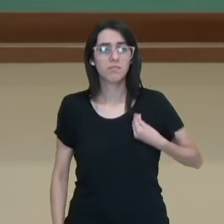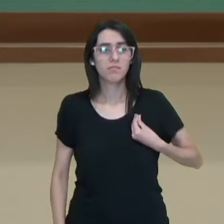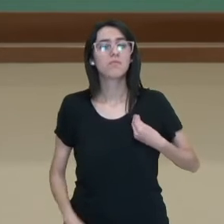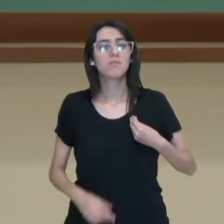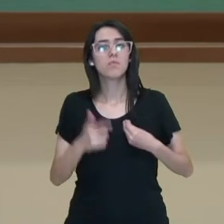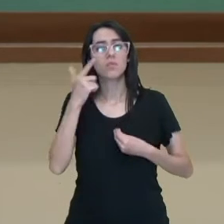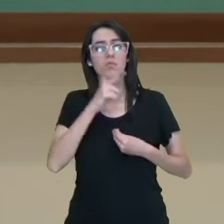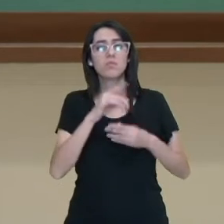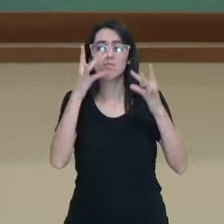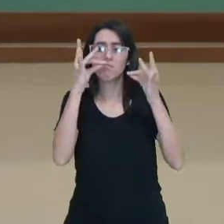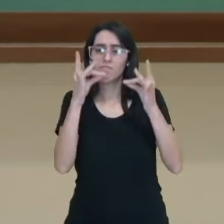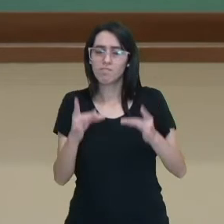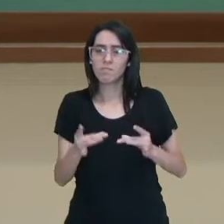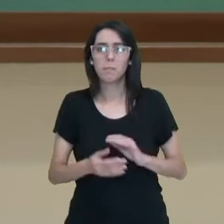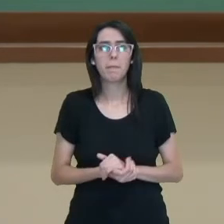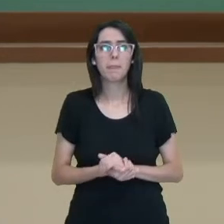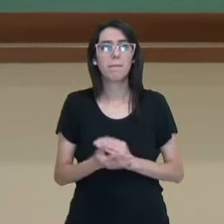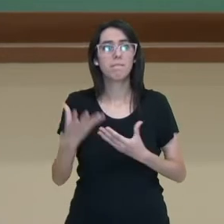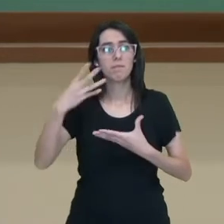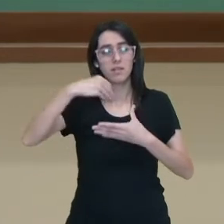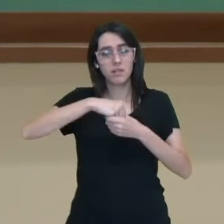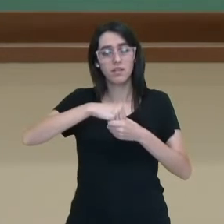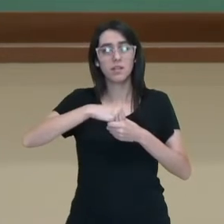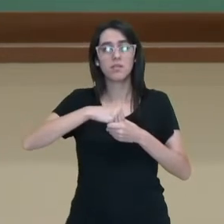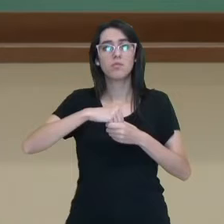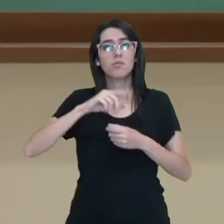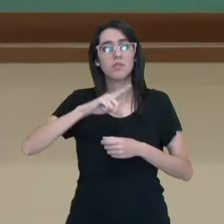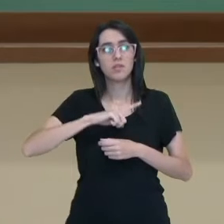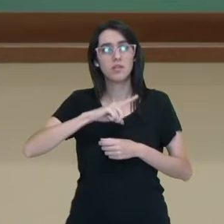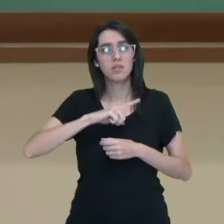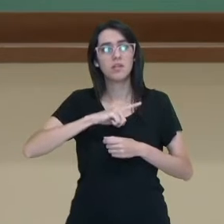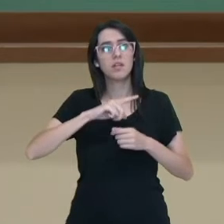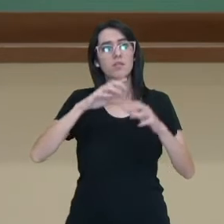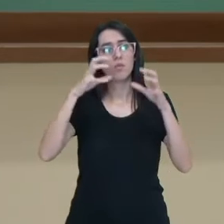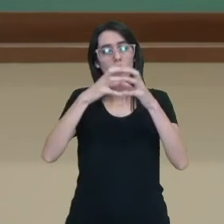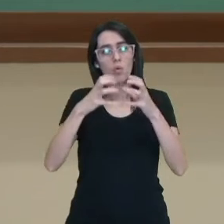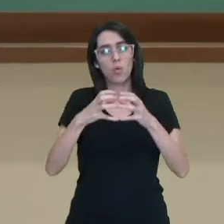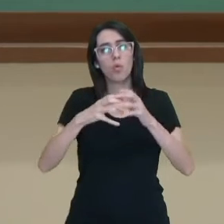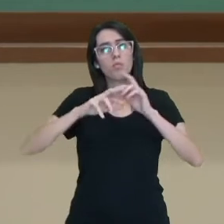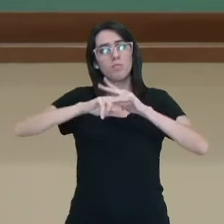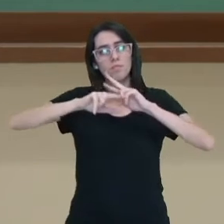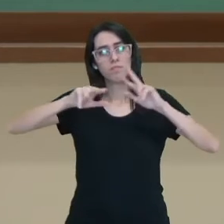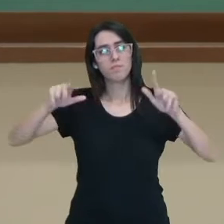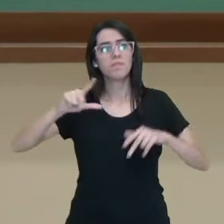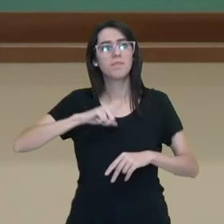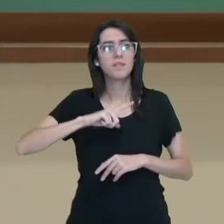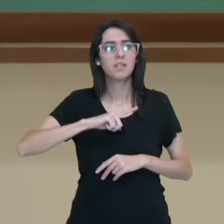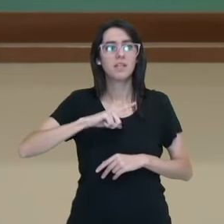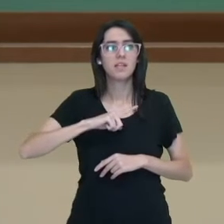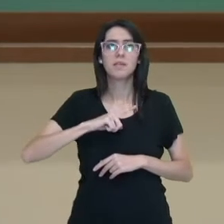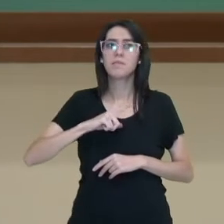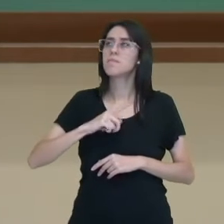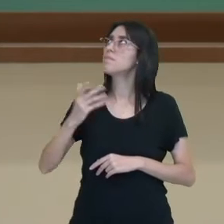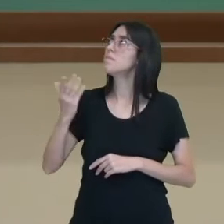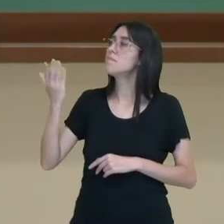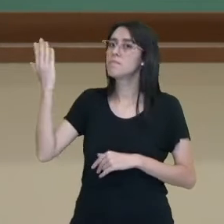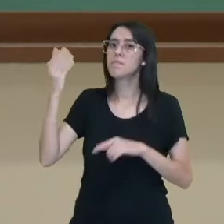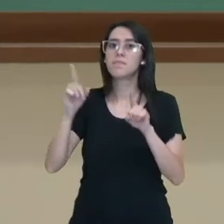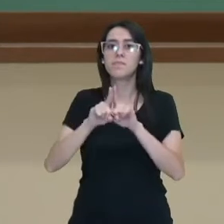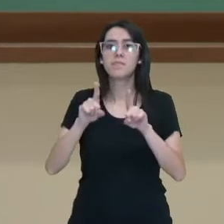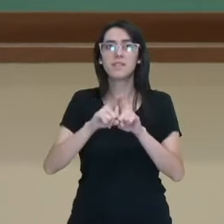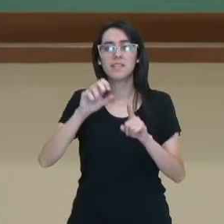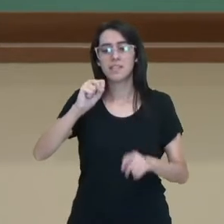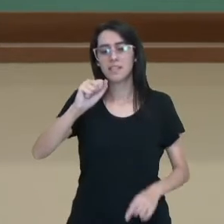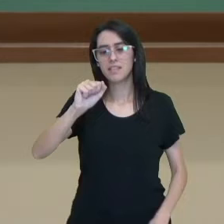complexa. Dentro do grupo dos anfíbios, a gente tem os anuros, sapos, rãs e pelerecas. A gente tem as